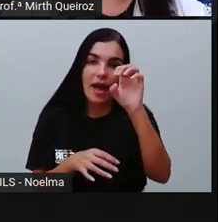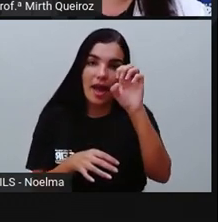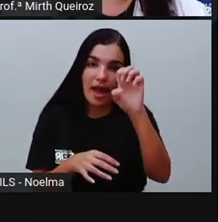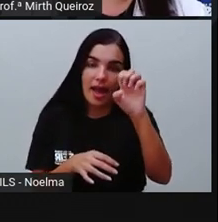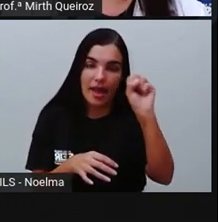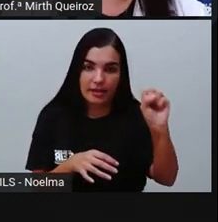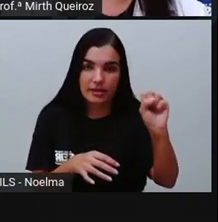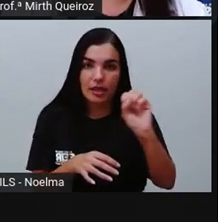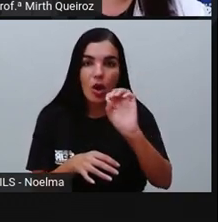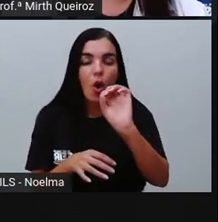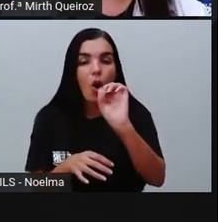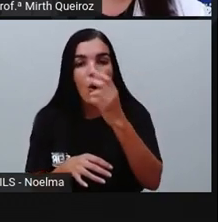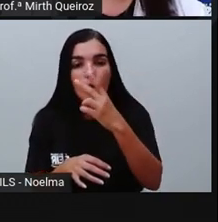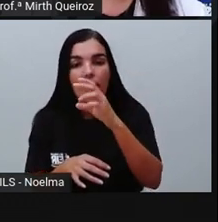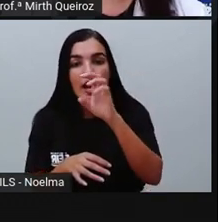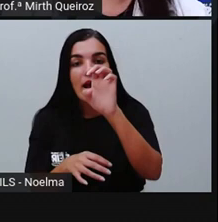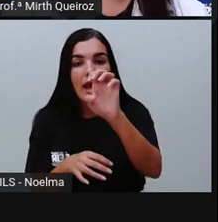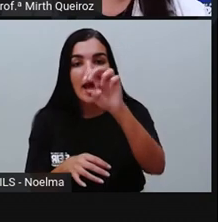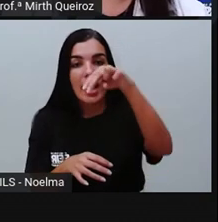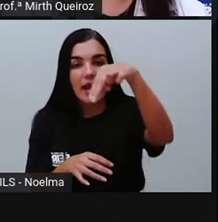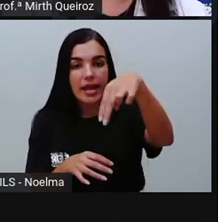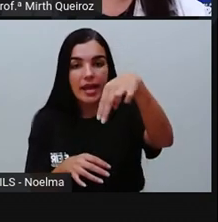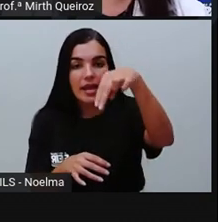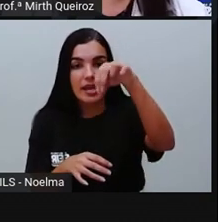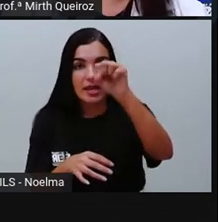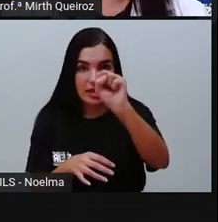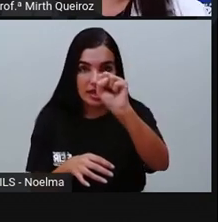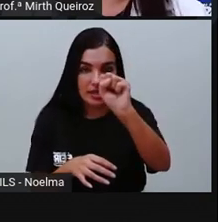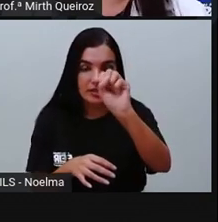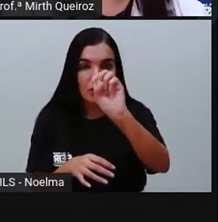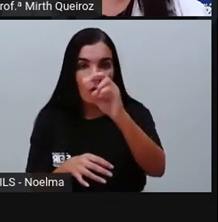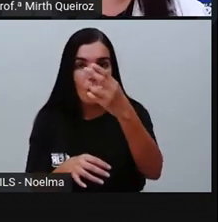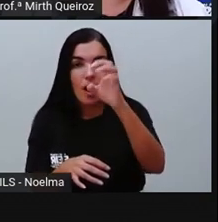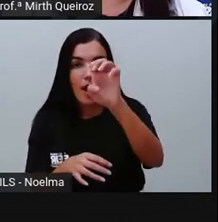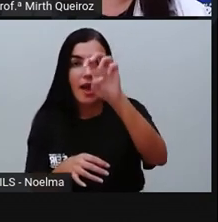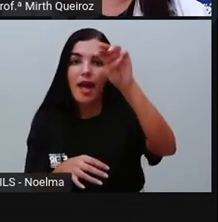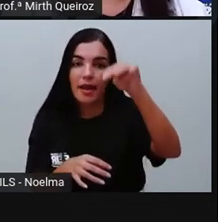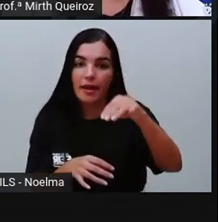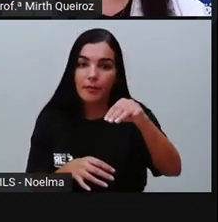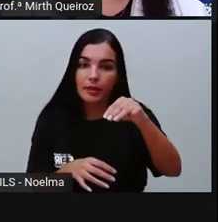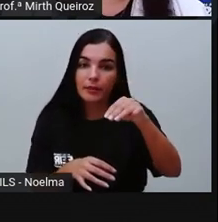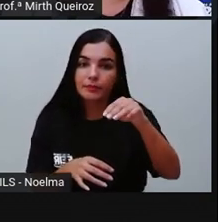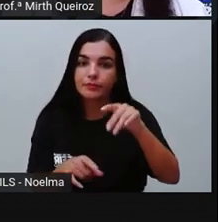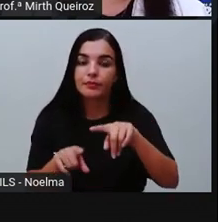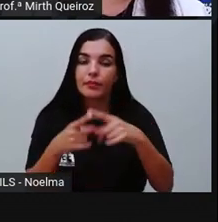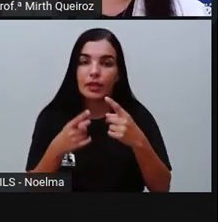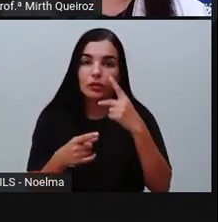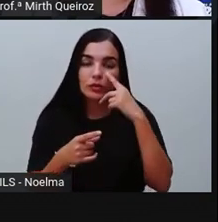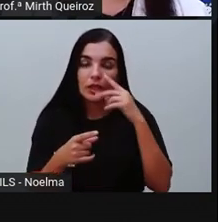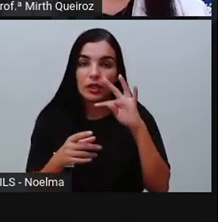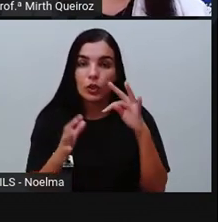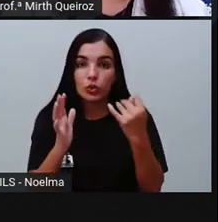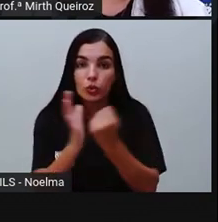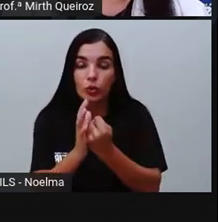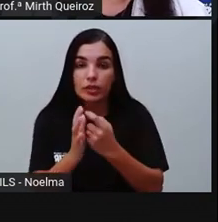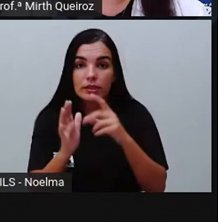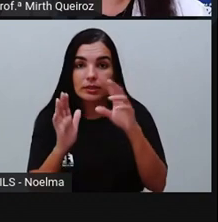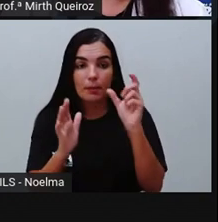N, O, N, S, né? Então, todas as palavras,